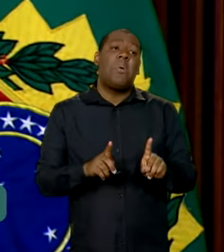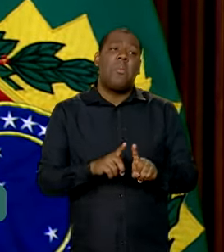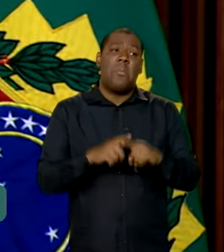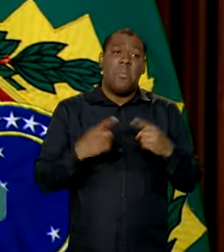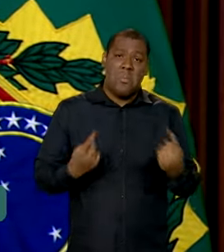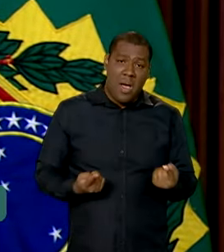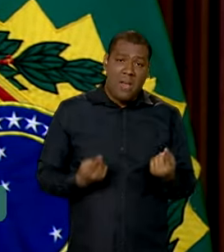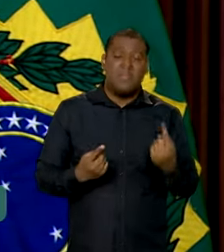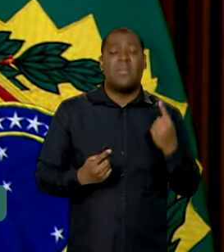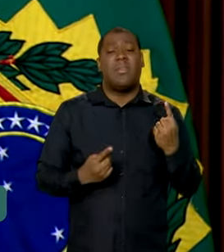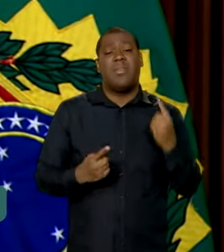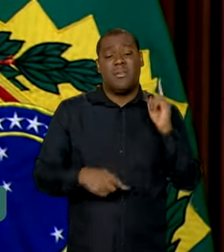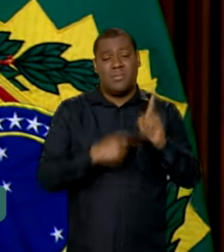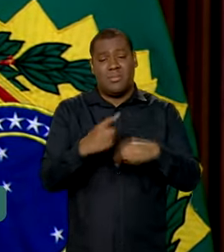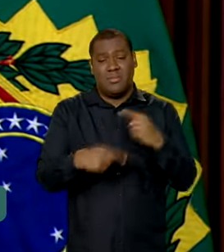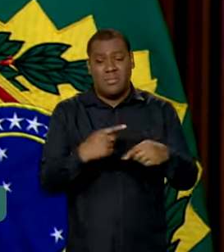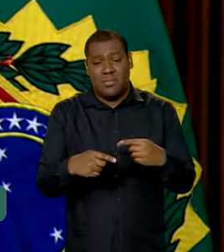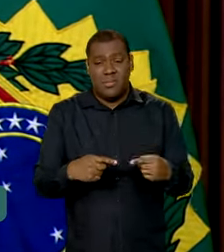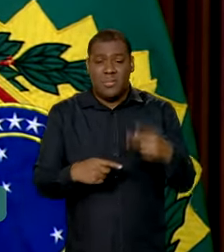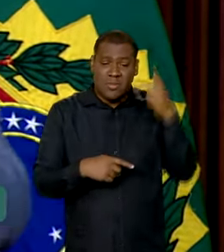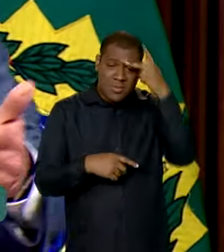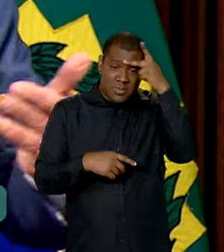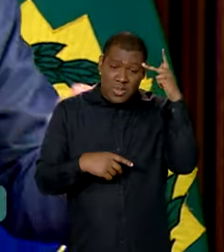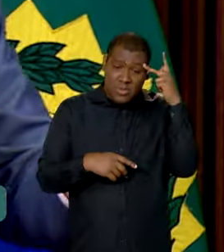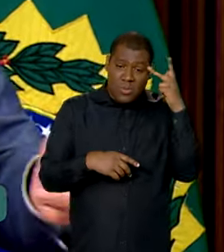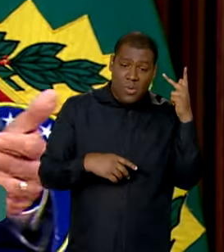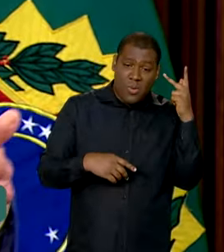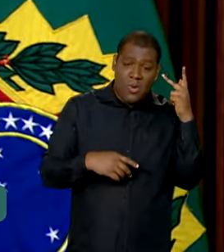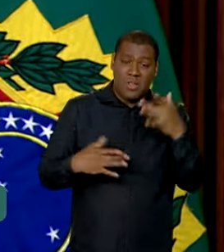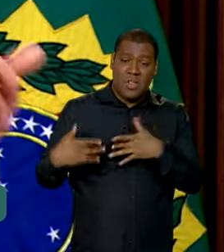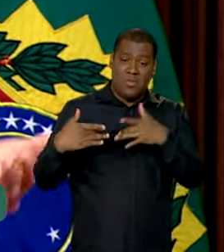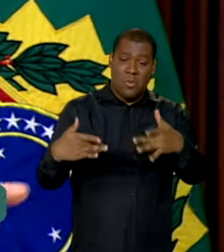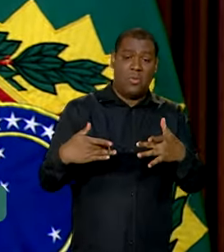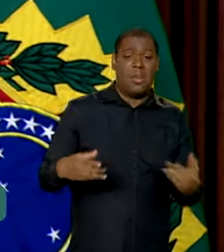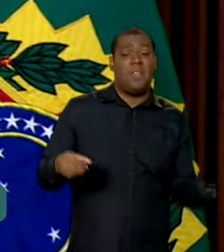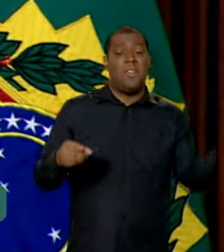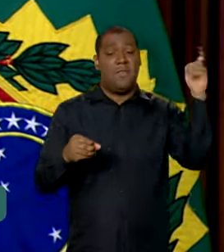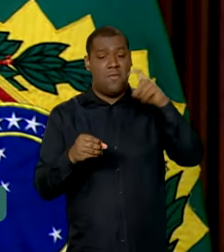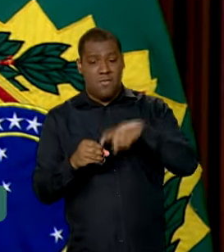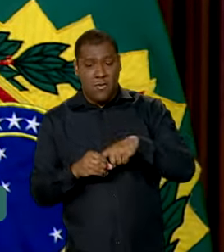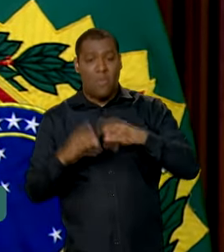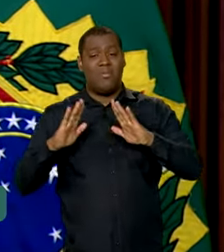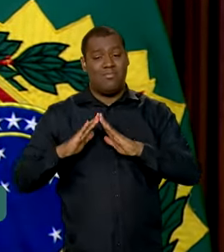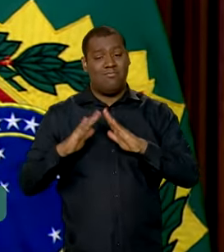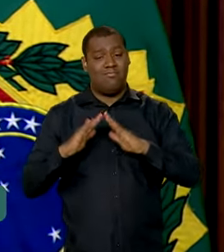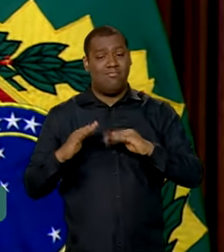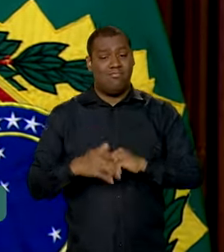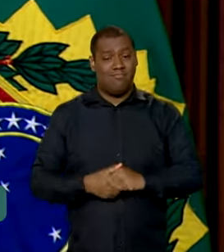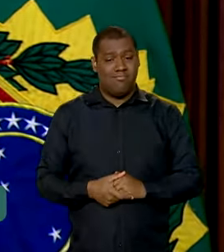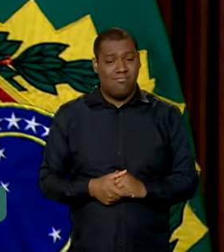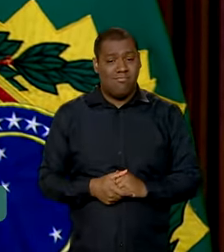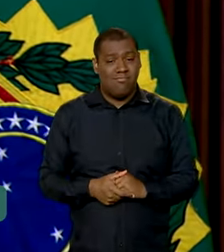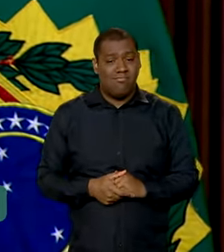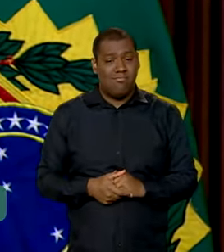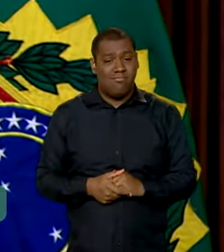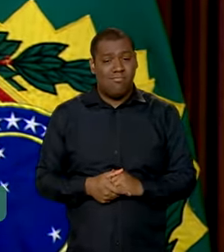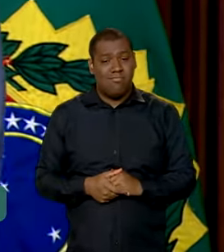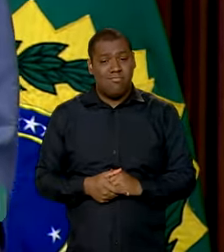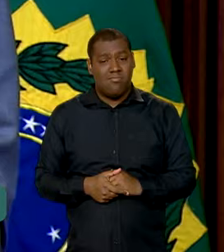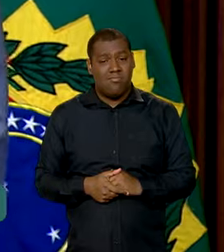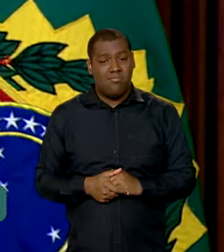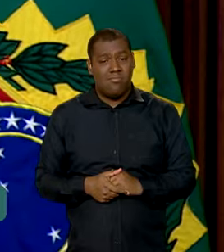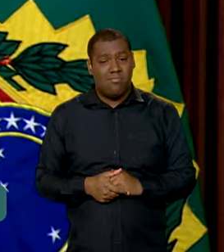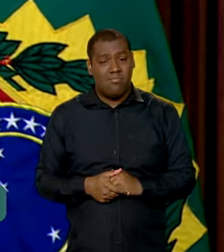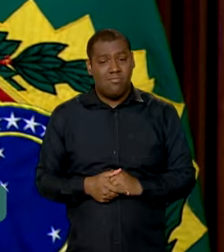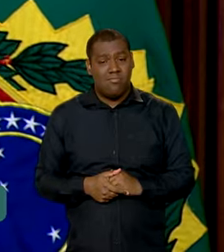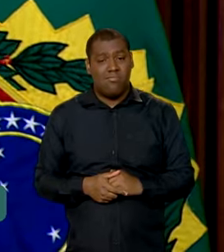e aí entra o papel da máquina do Estado de dar vazão ao recebimento das coisas